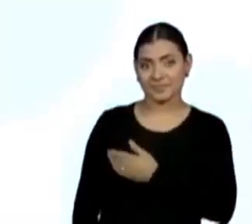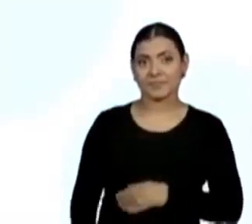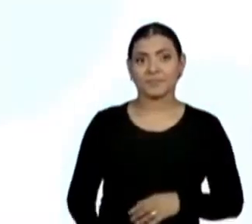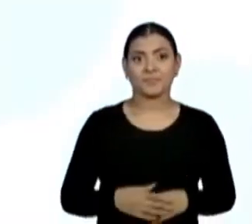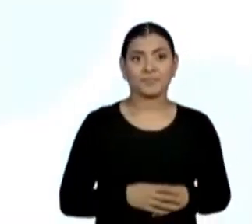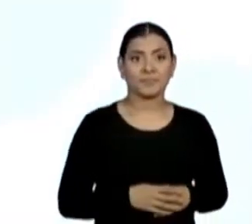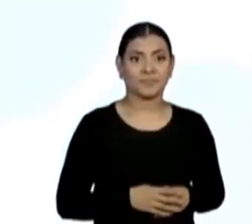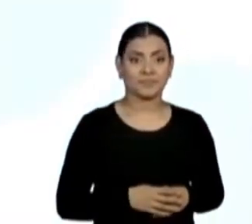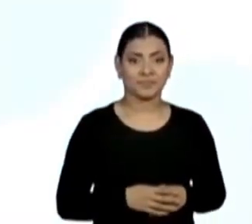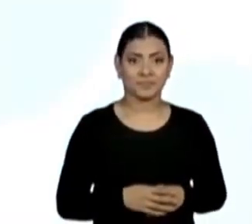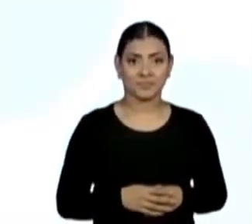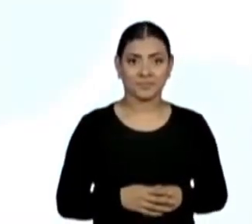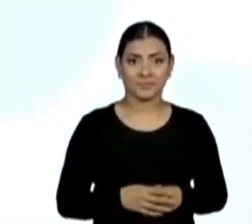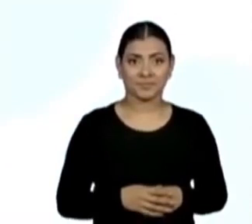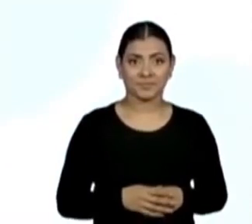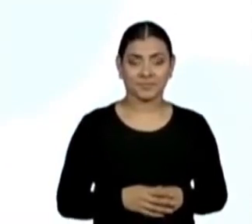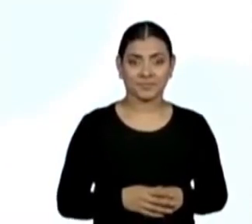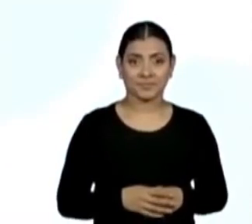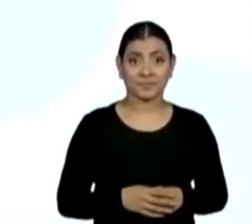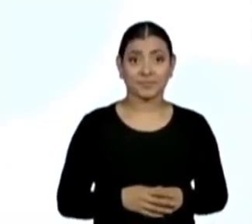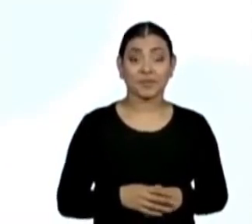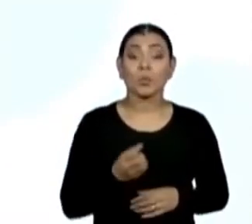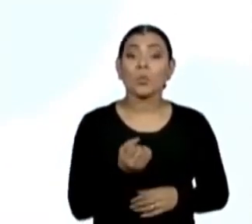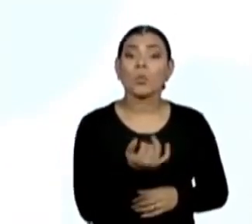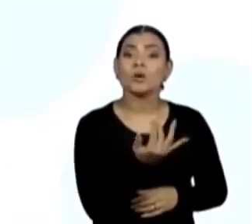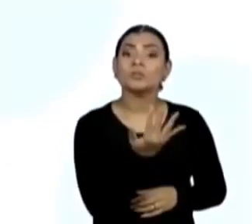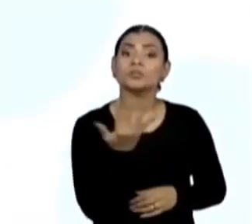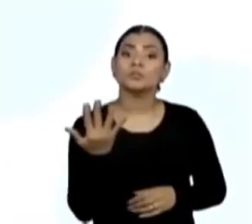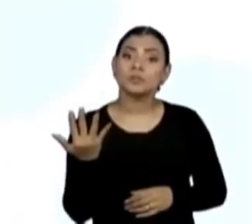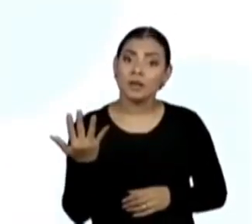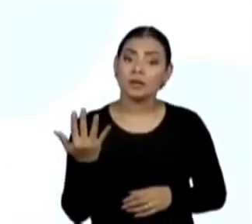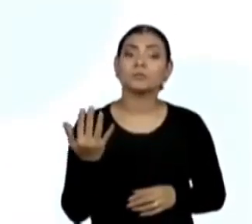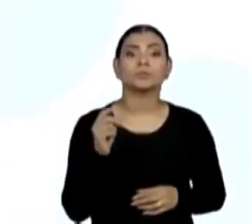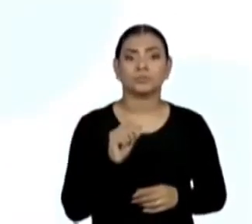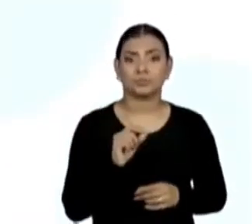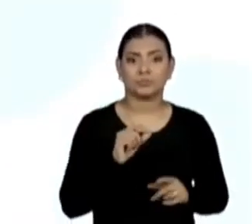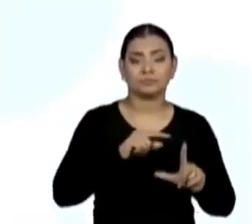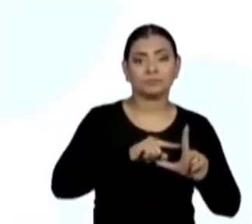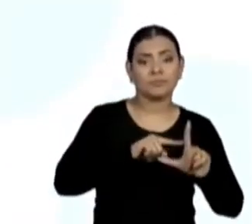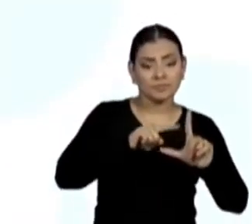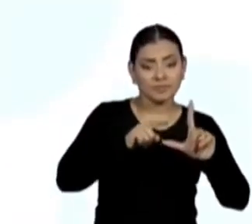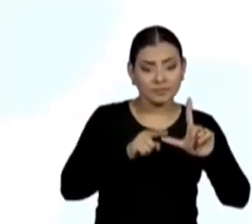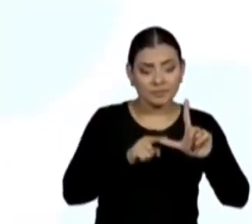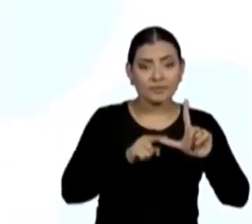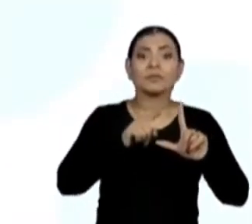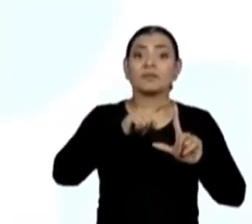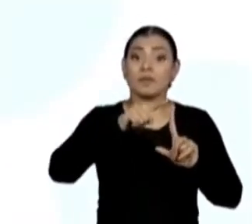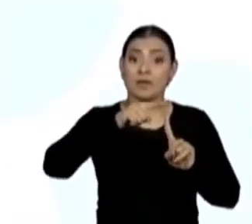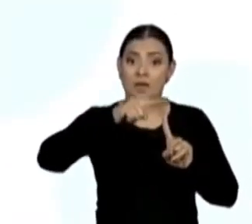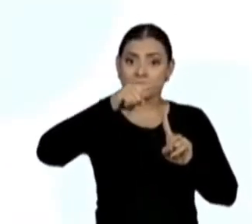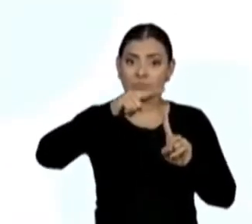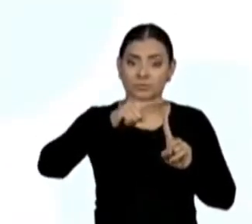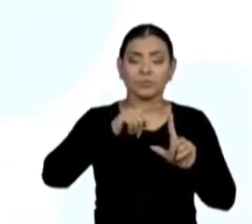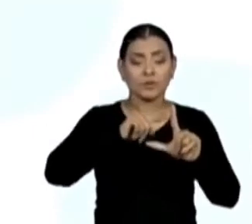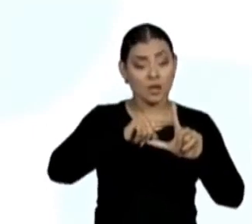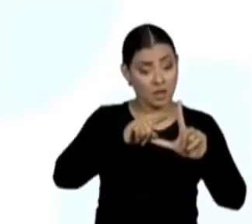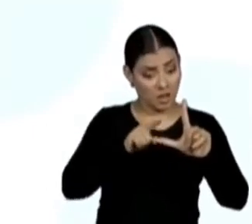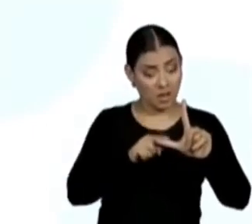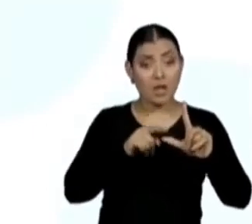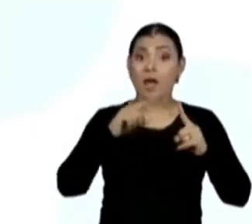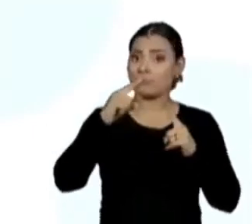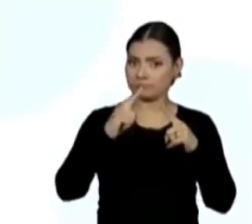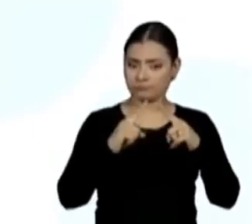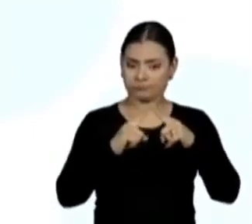e do triângulo, o número de ângulos. O triângulo, a gente já contou, que são